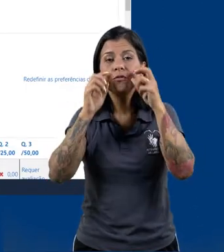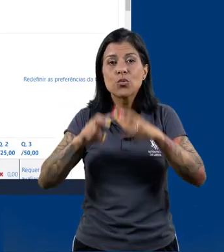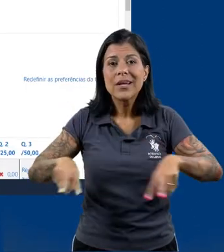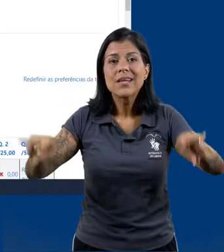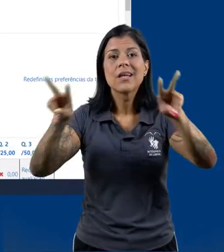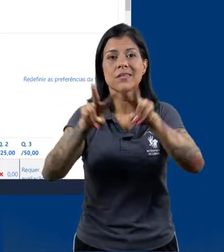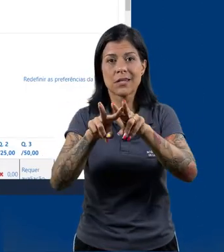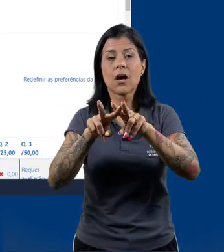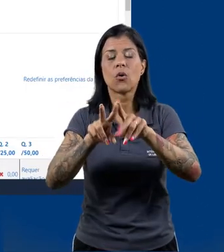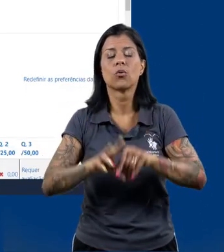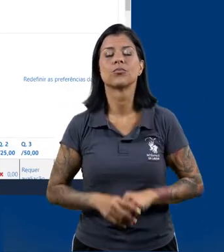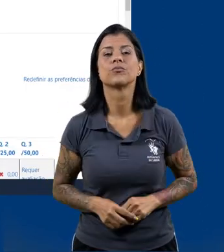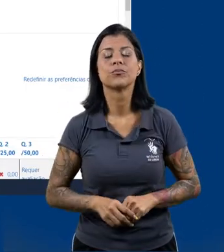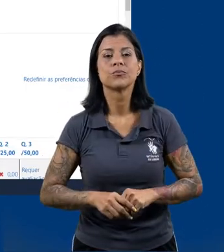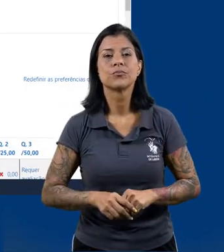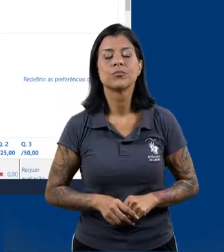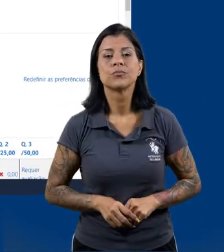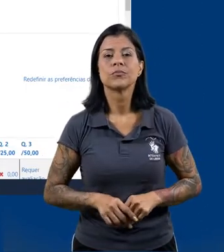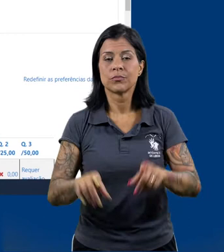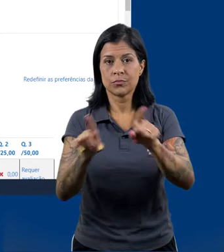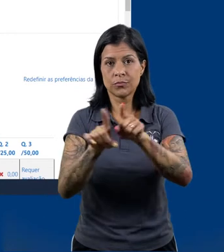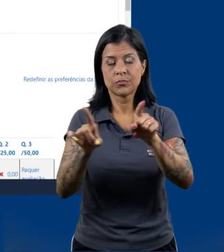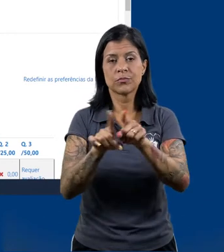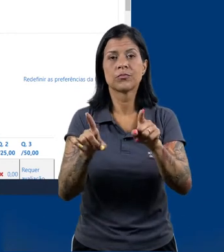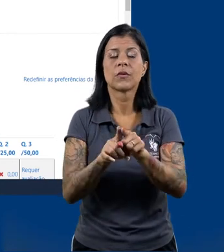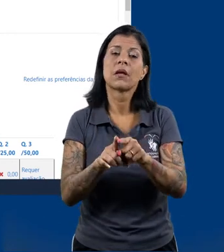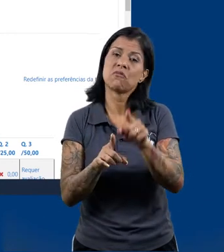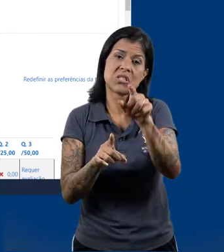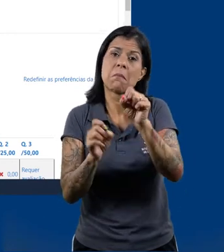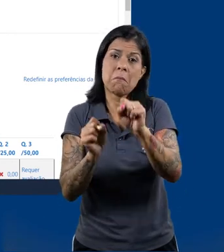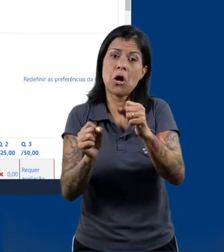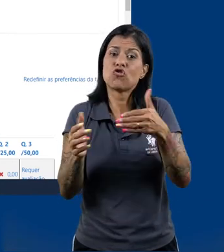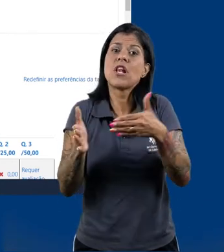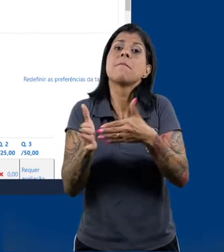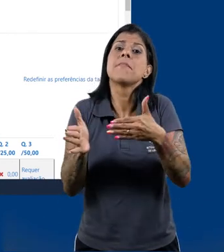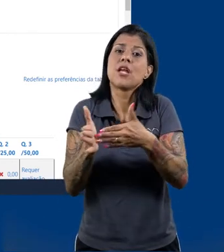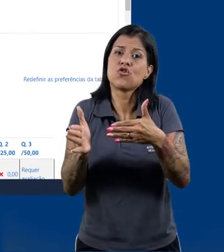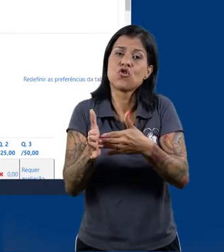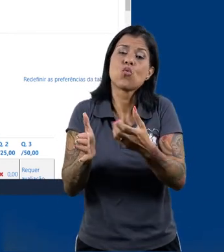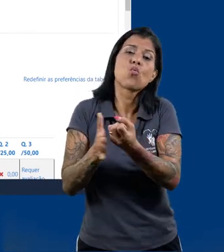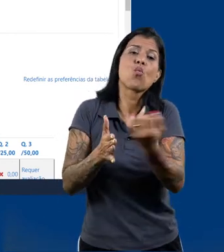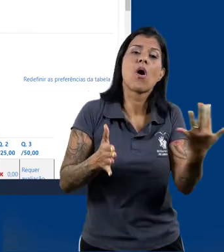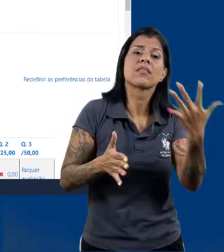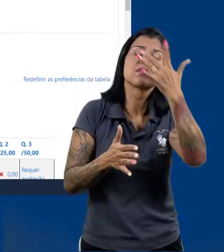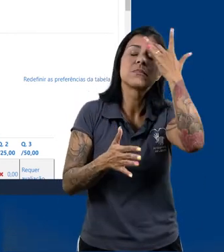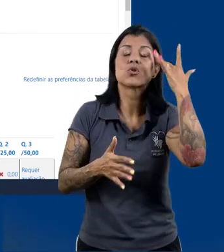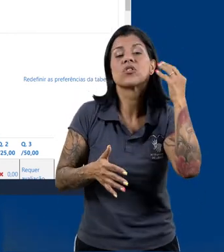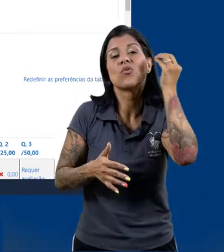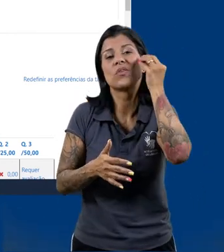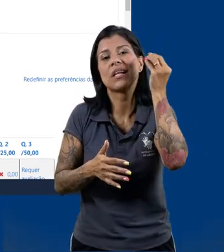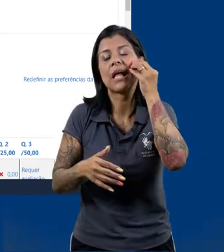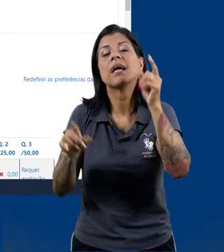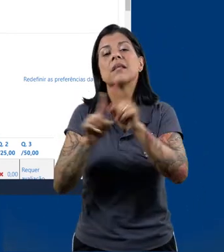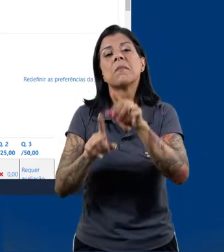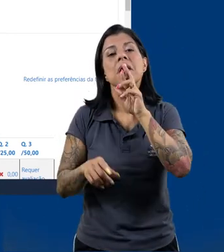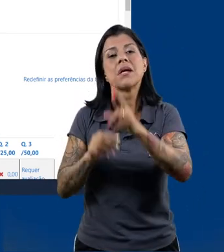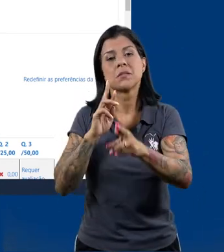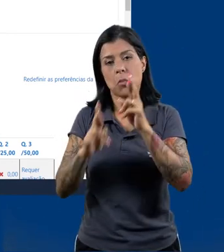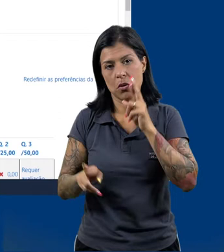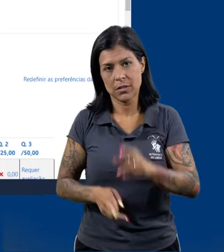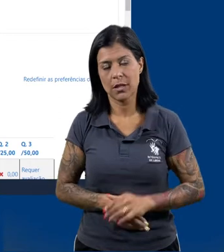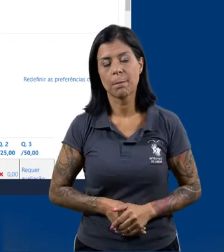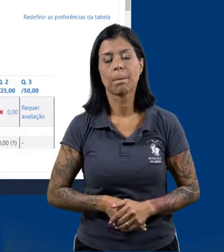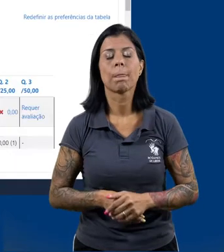de visualização, que vão limitar a quantidade de tentativas exibidas na tela e os resultados de cada questão.